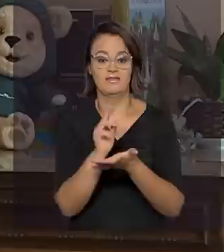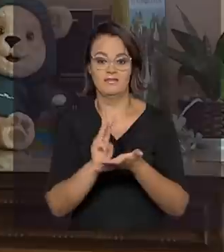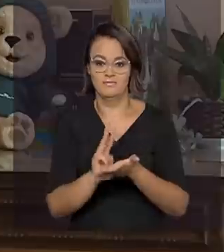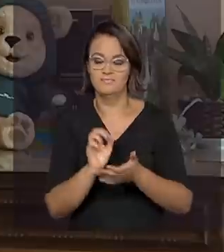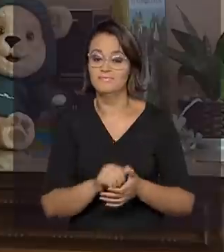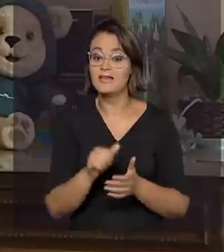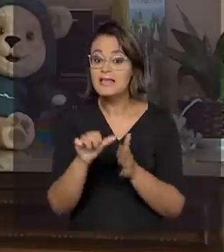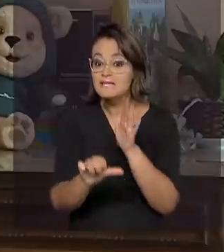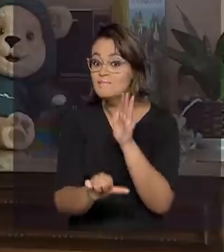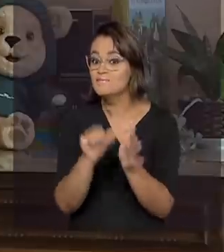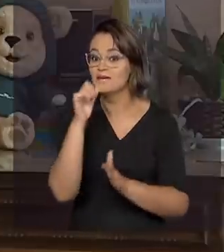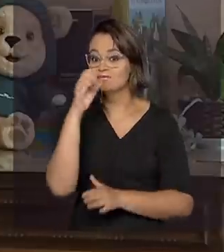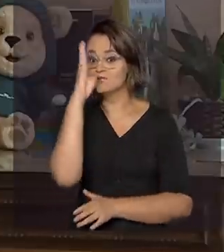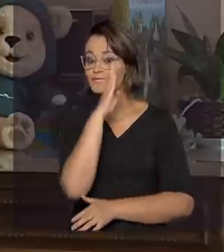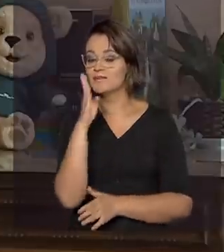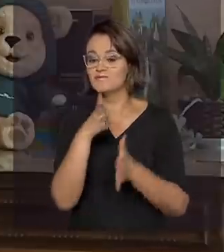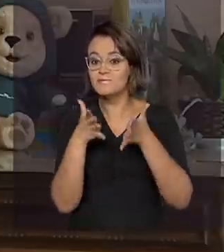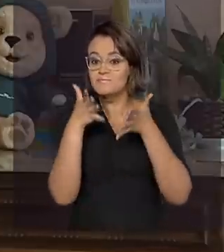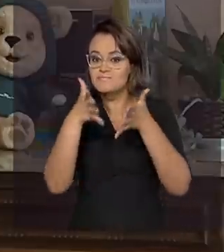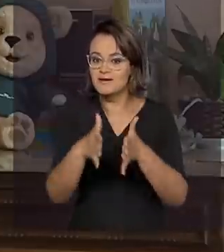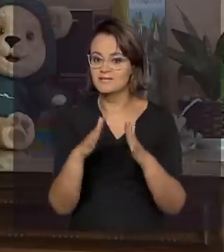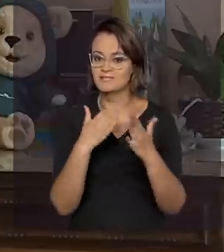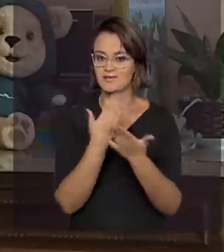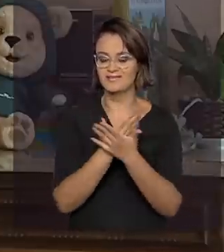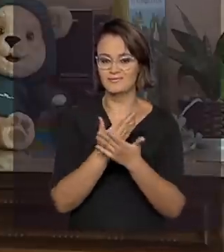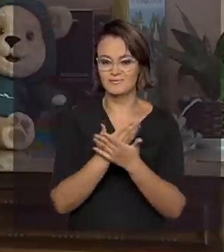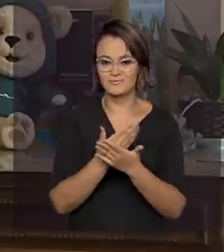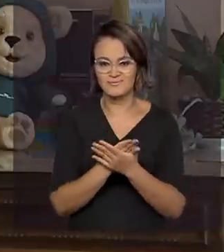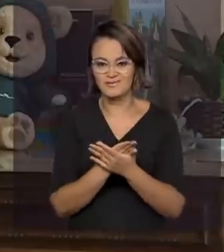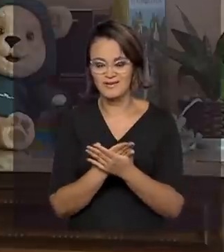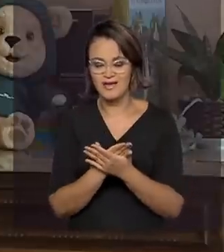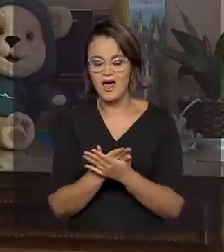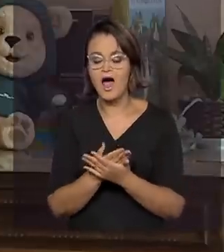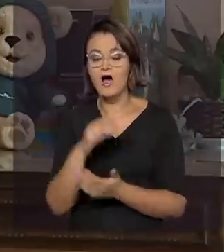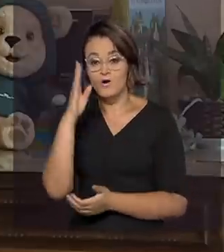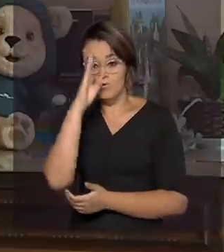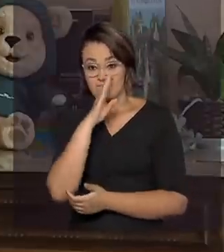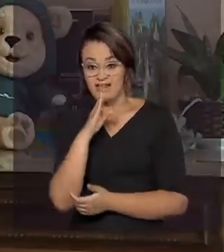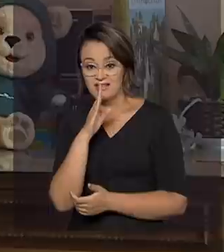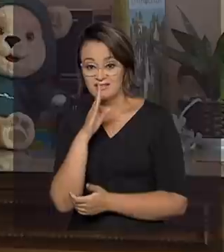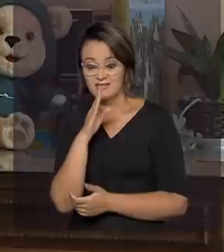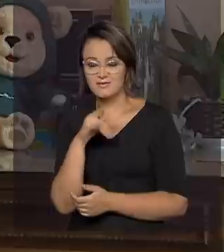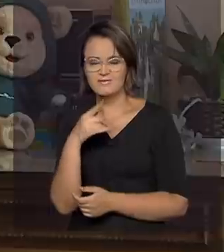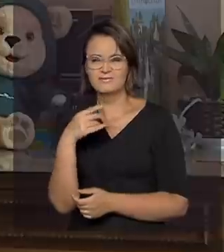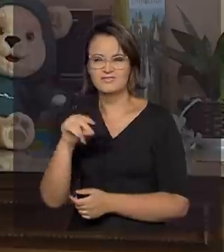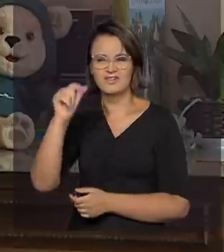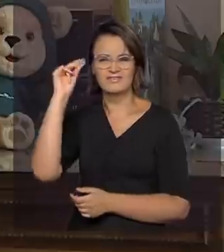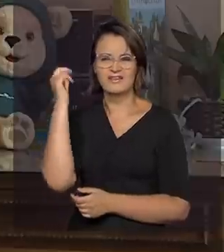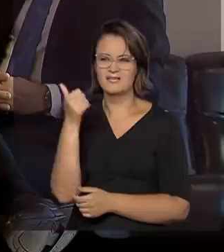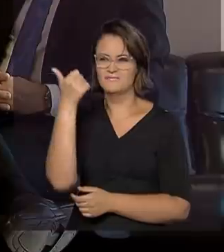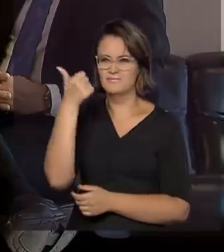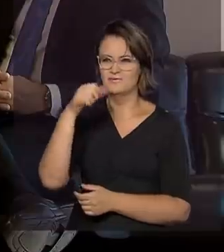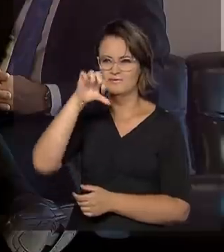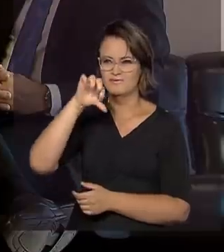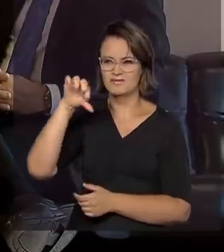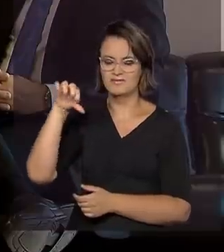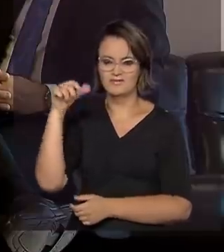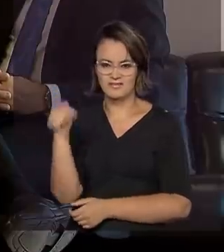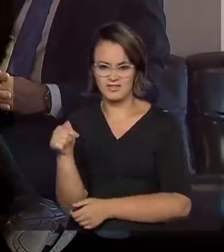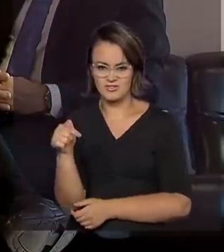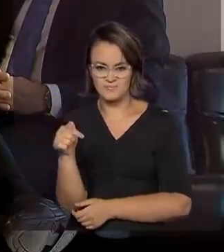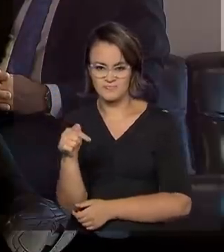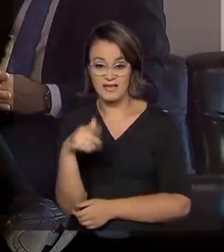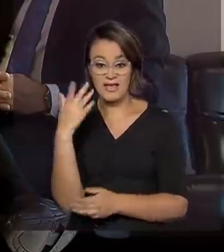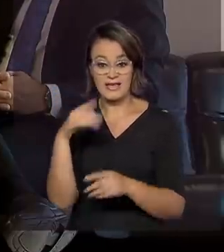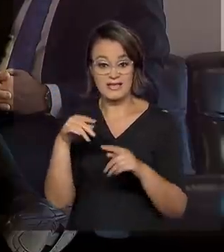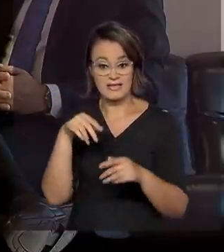vez, o Brasil vai participar desse estudo. Veja, o Brasil já é signatário da IEA desde 1997. E, graças